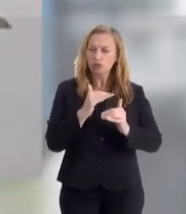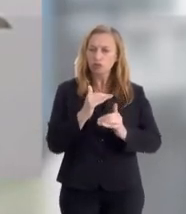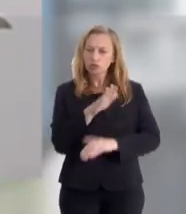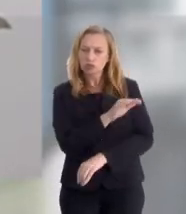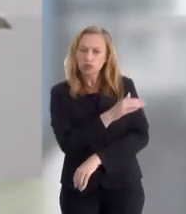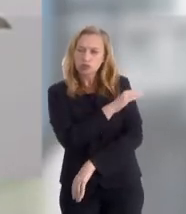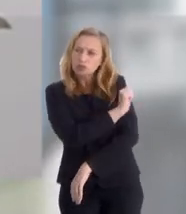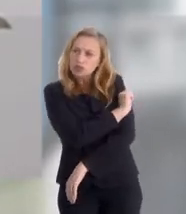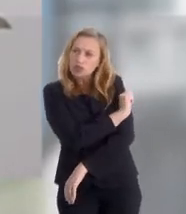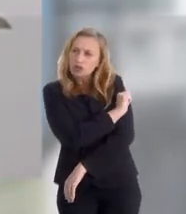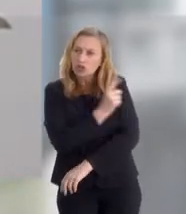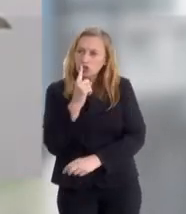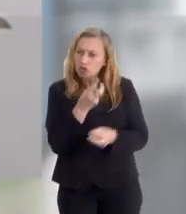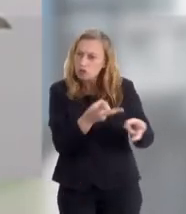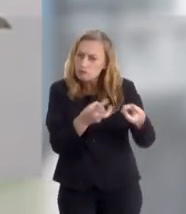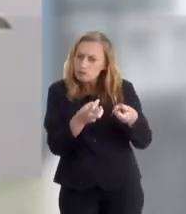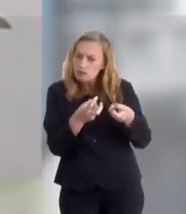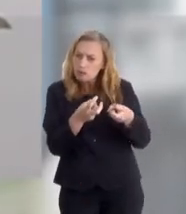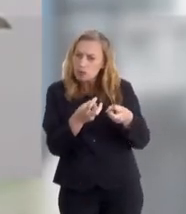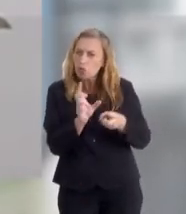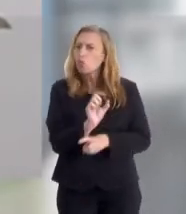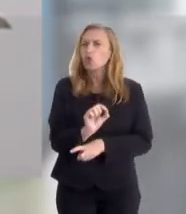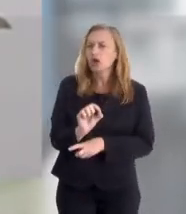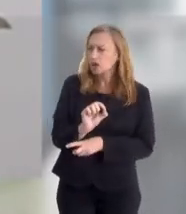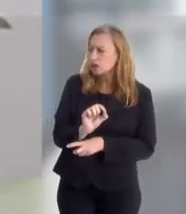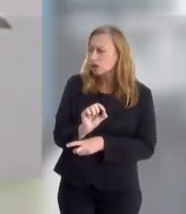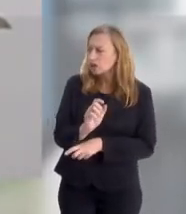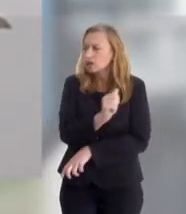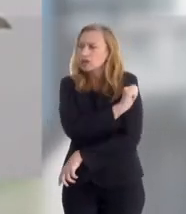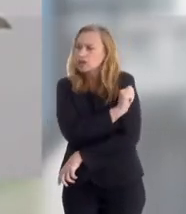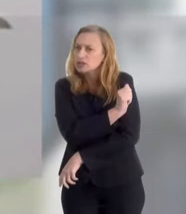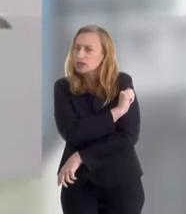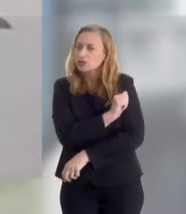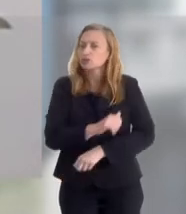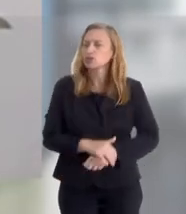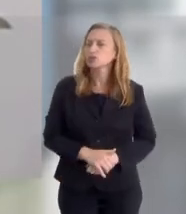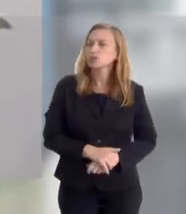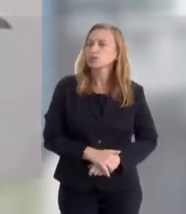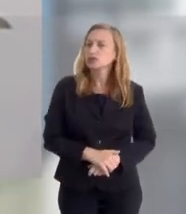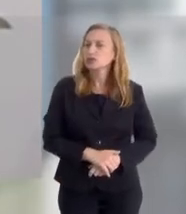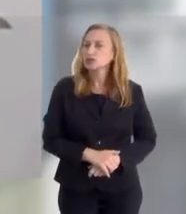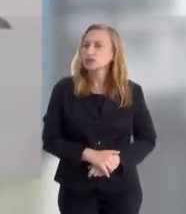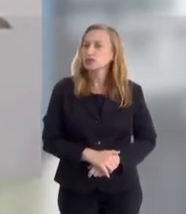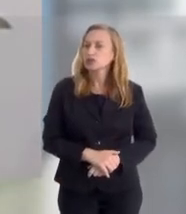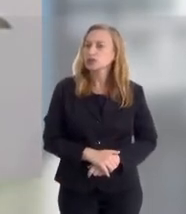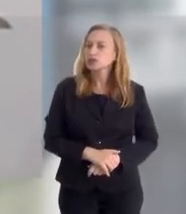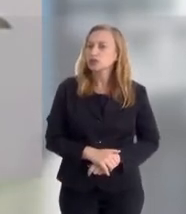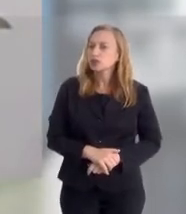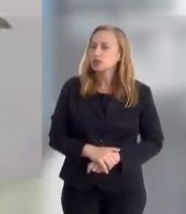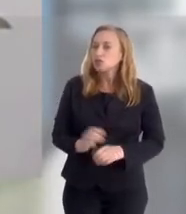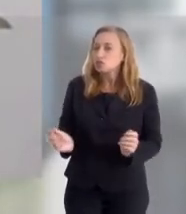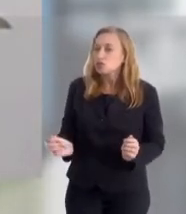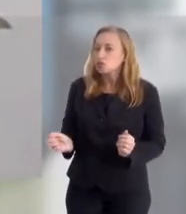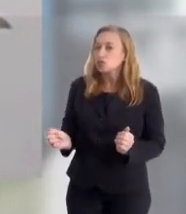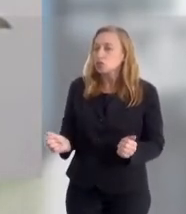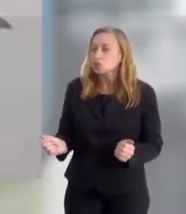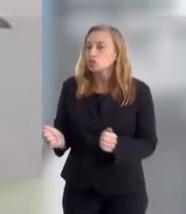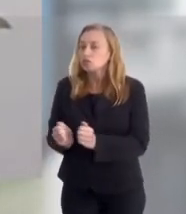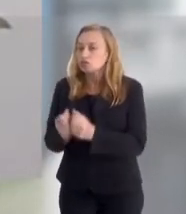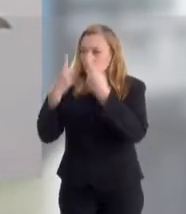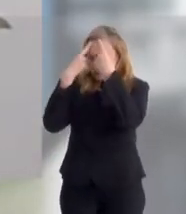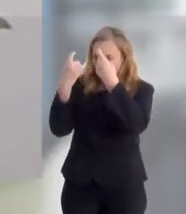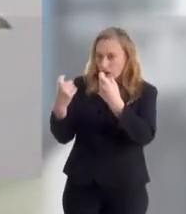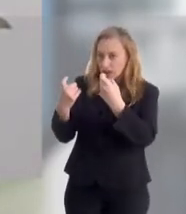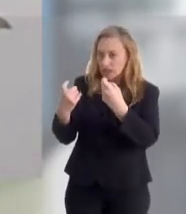E aí, a gente chegou, a gente viu, a gente percebeu que esses alunos expostos à violência,